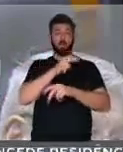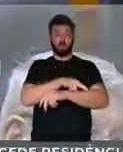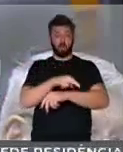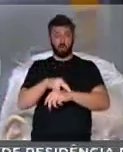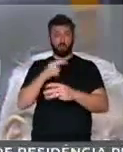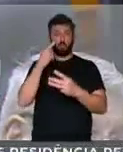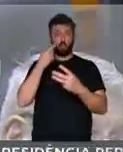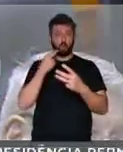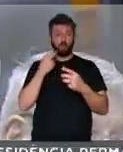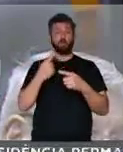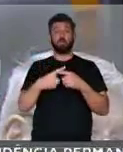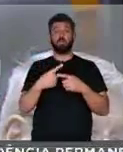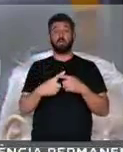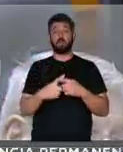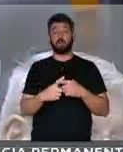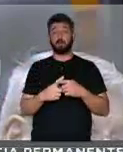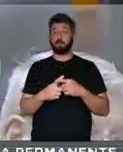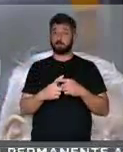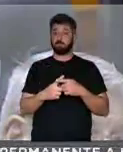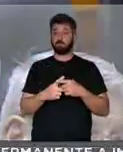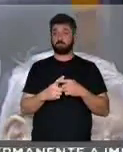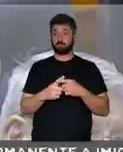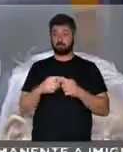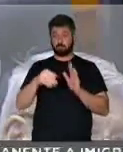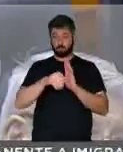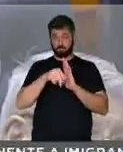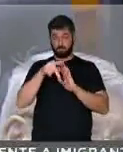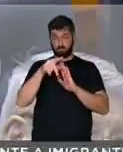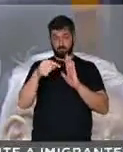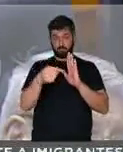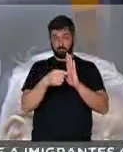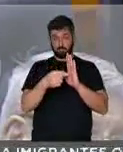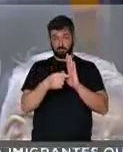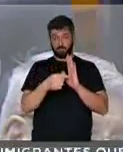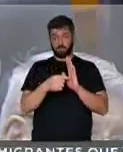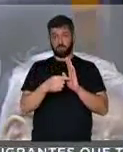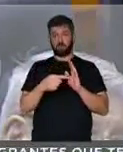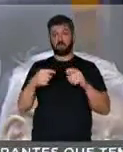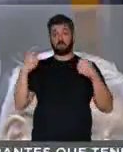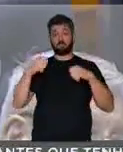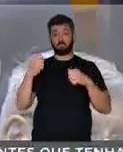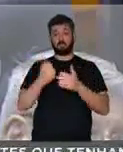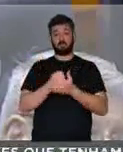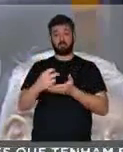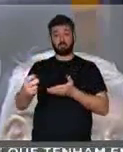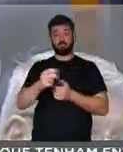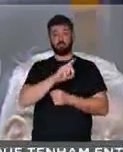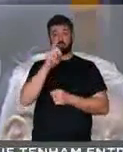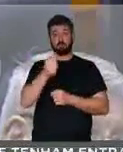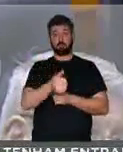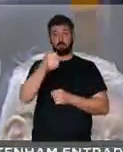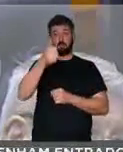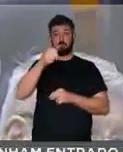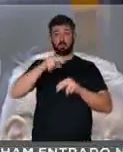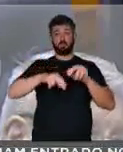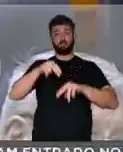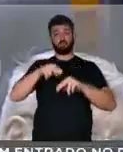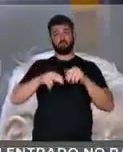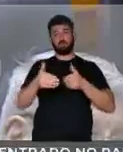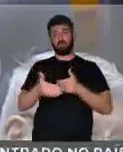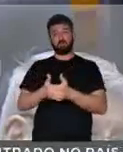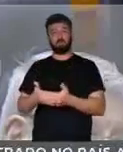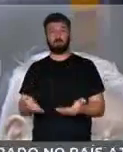Rondônia, porque essa MP, ela perde a validade no dia 1º de junho